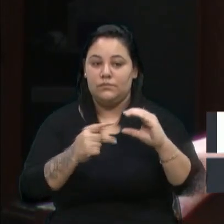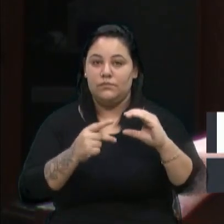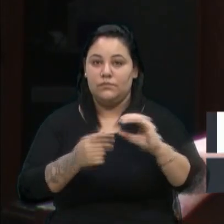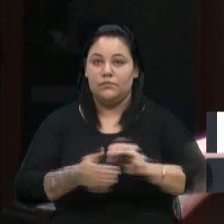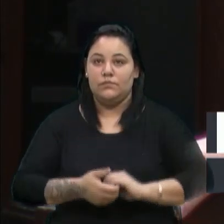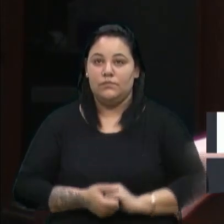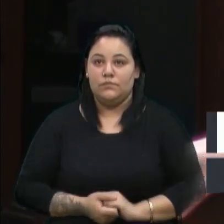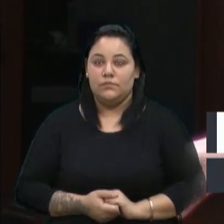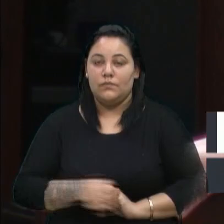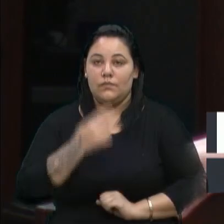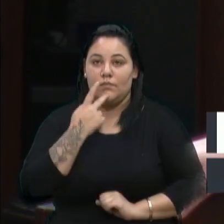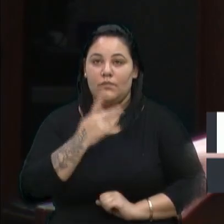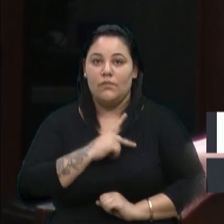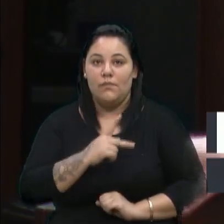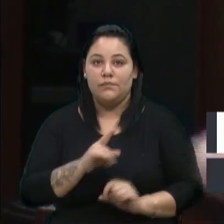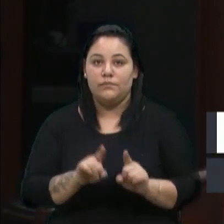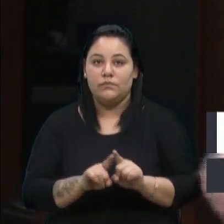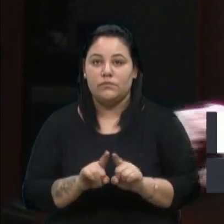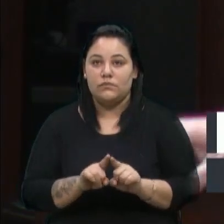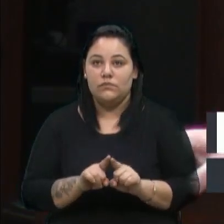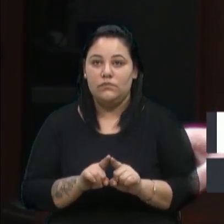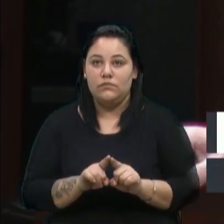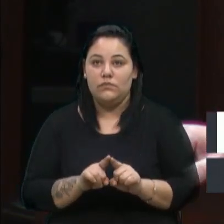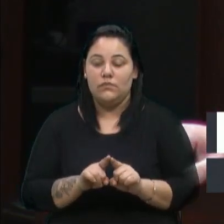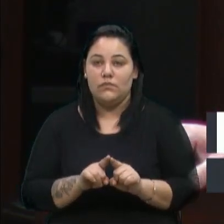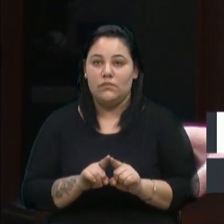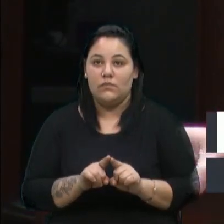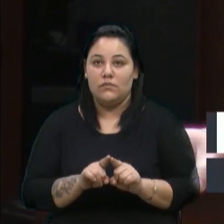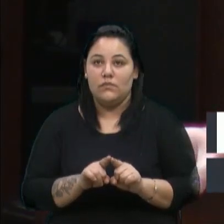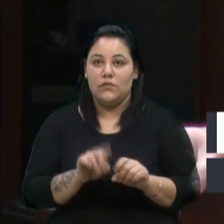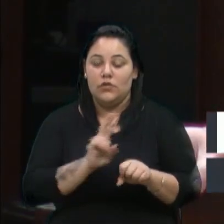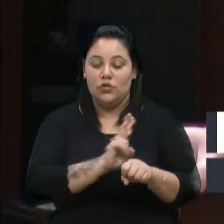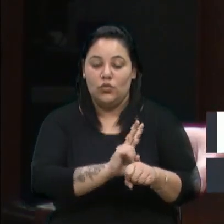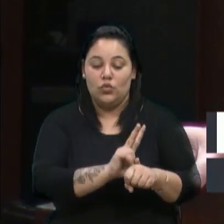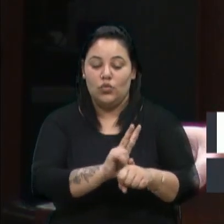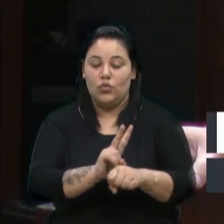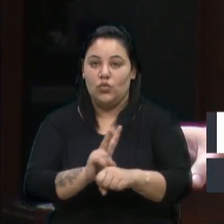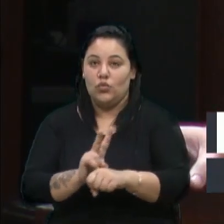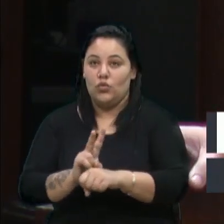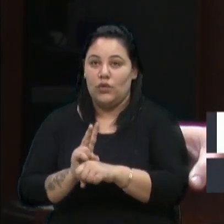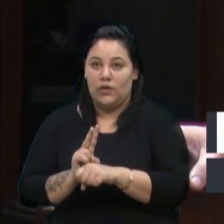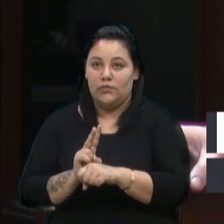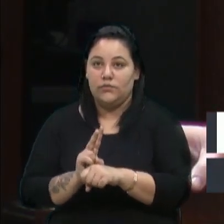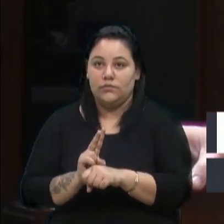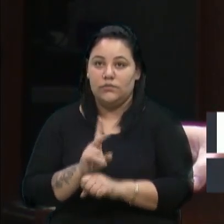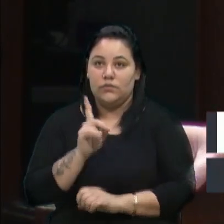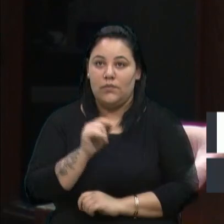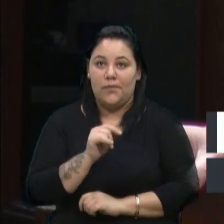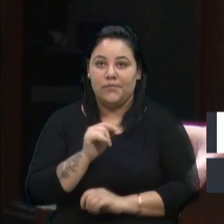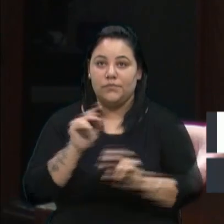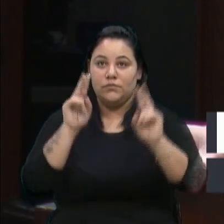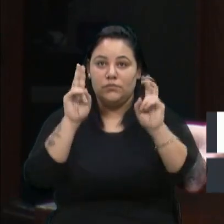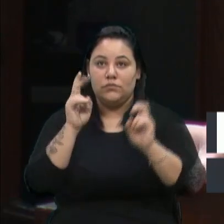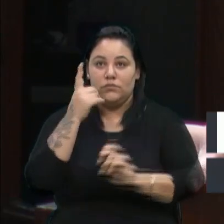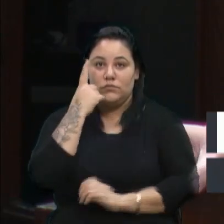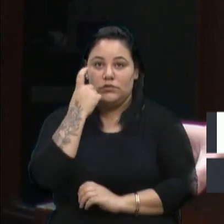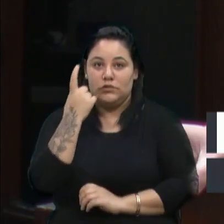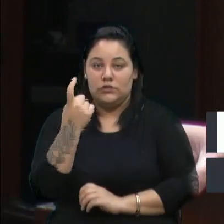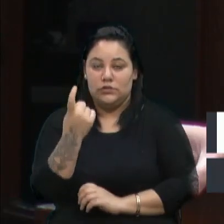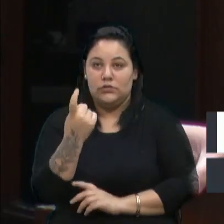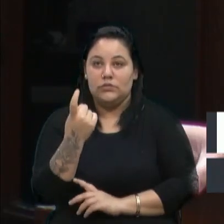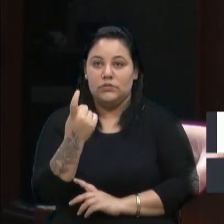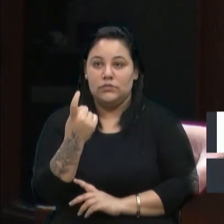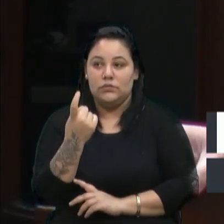Dizer, presidente, que a zeladoria, ela realmente é um tema de interesse coletivo, todos